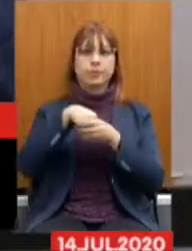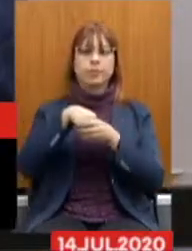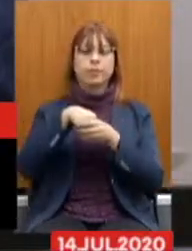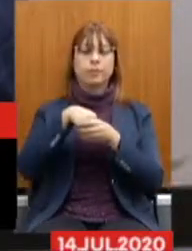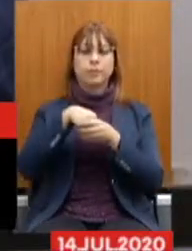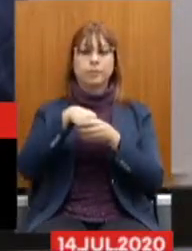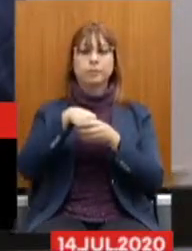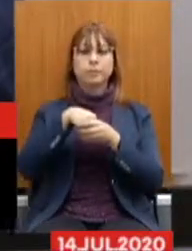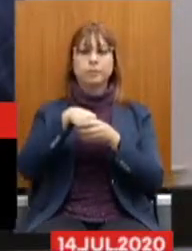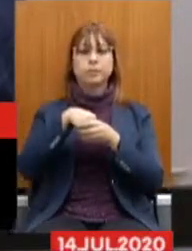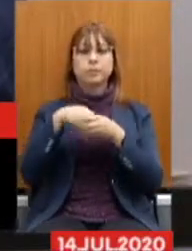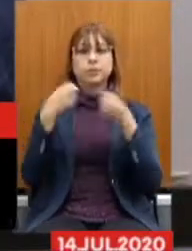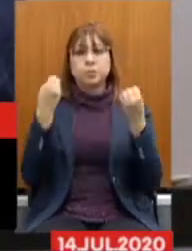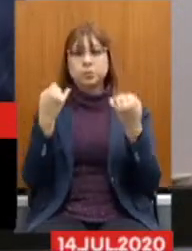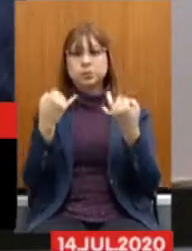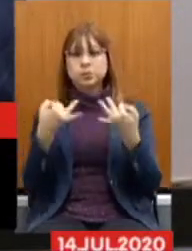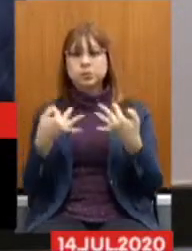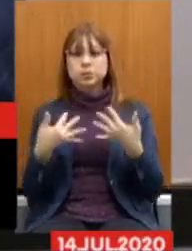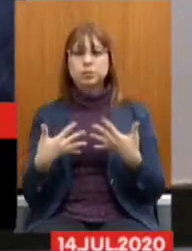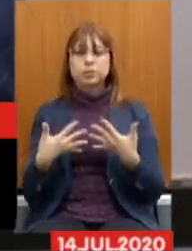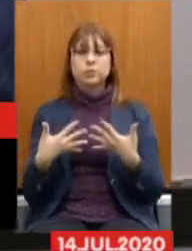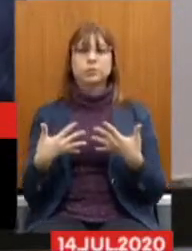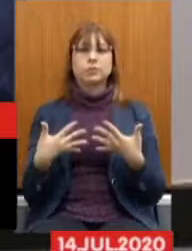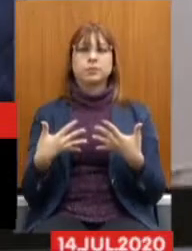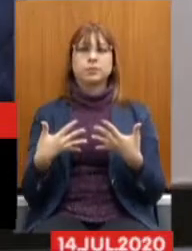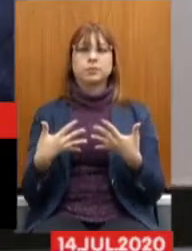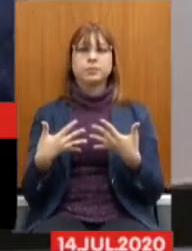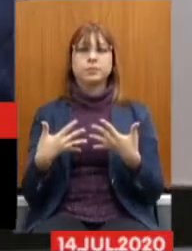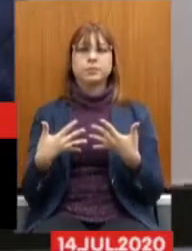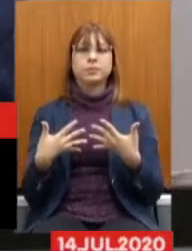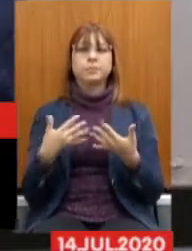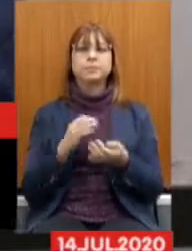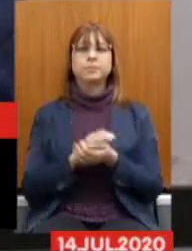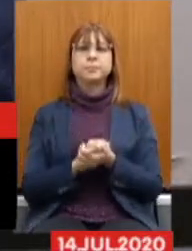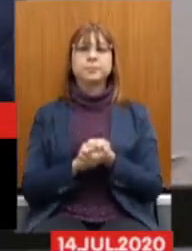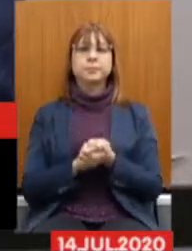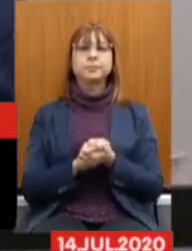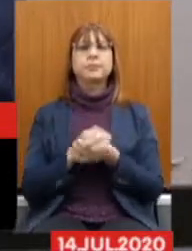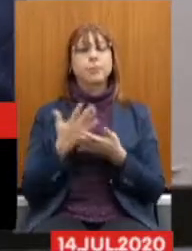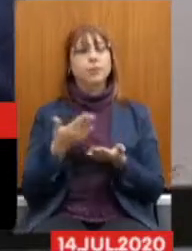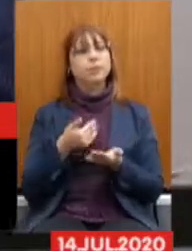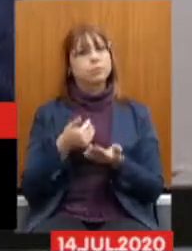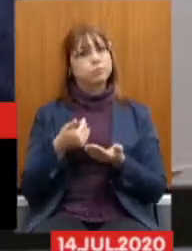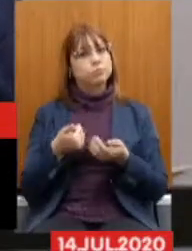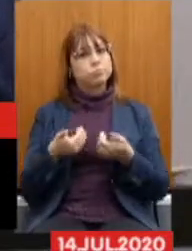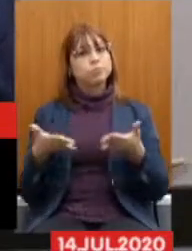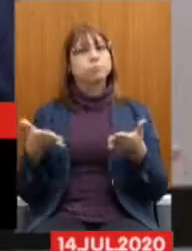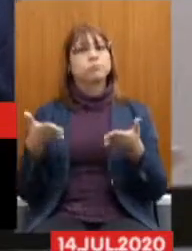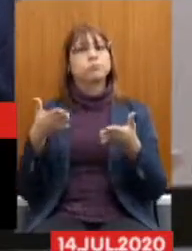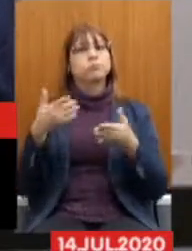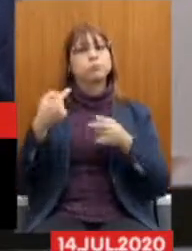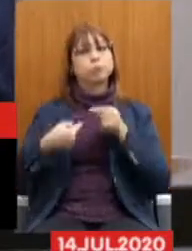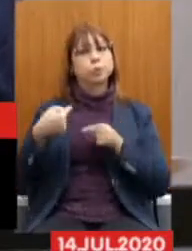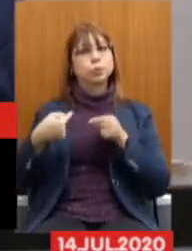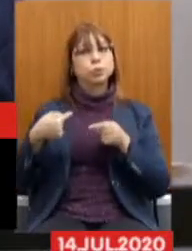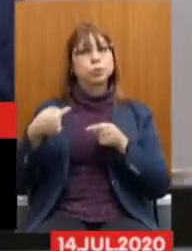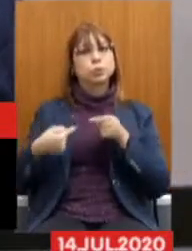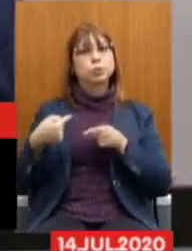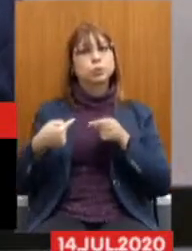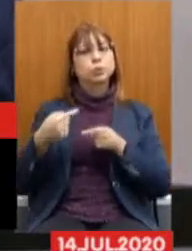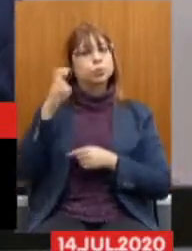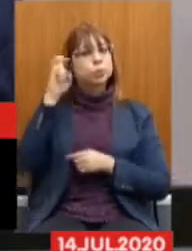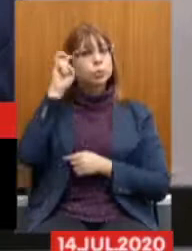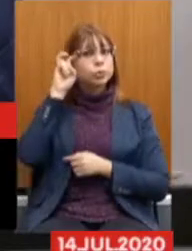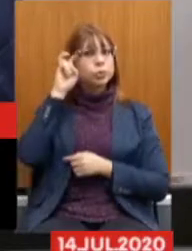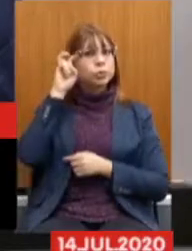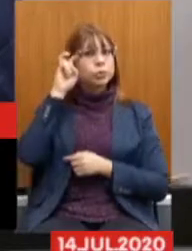esplanado. E nós, assim, teremos um grande debate na próxima quinta-feira,